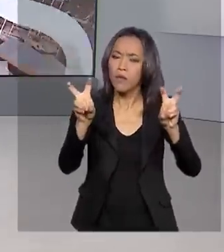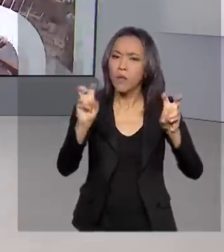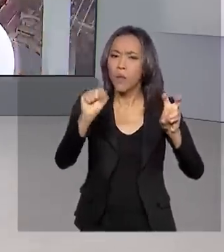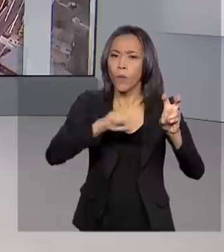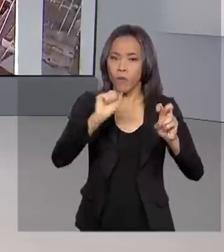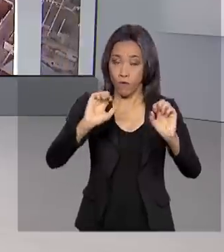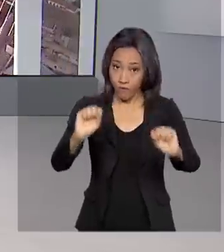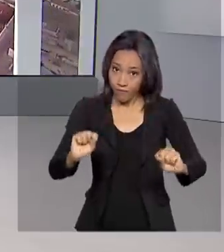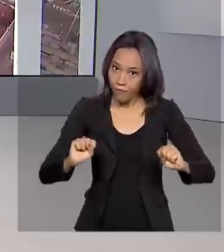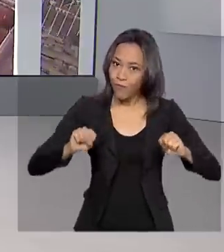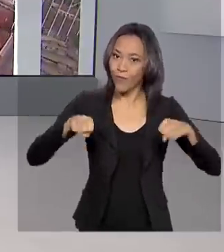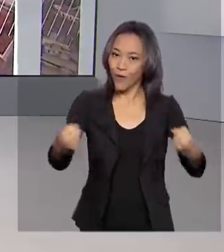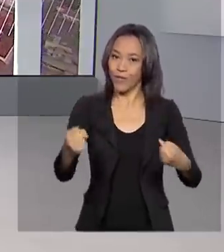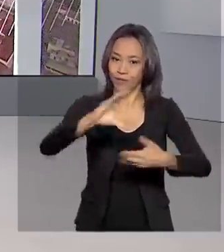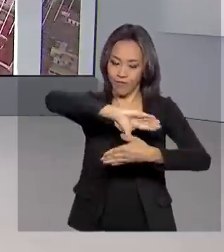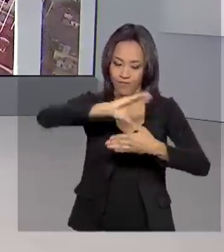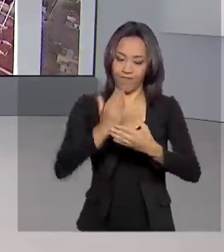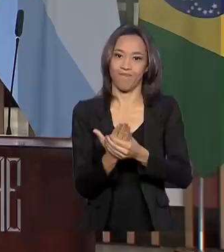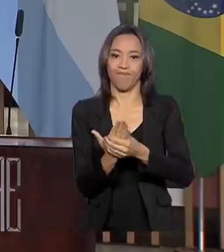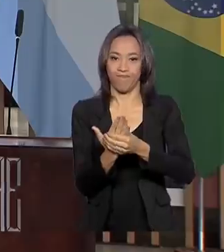o fortalecimento do Mercosul.